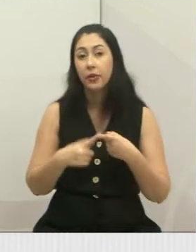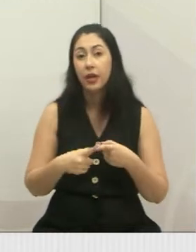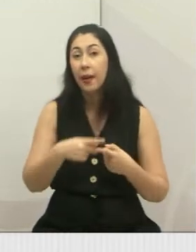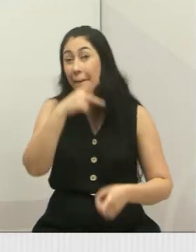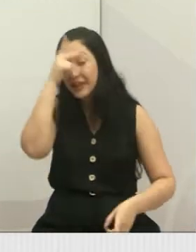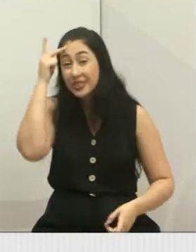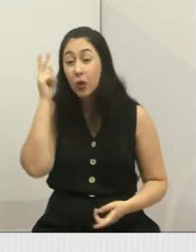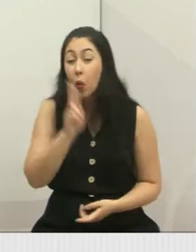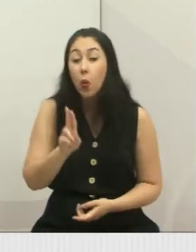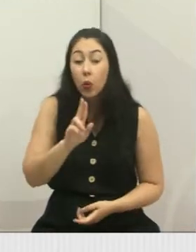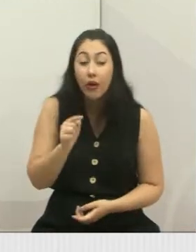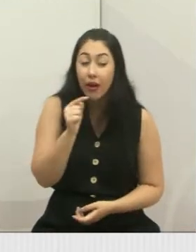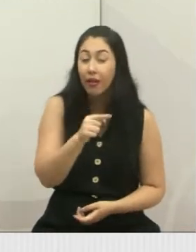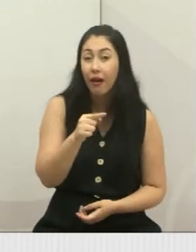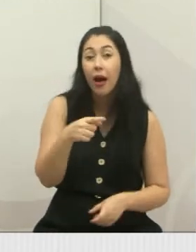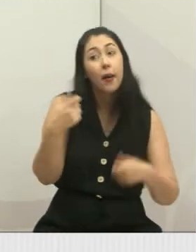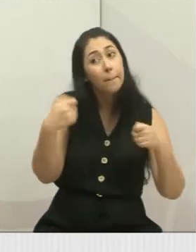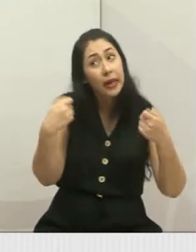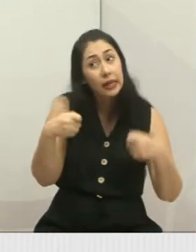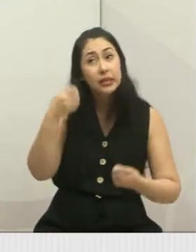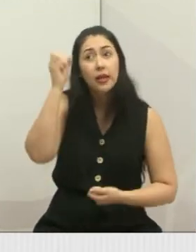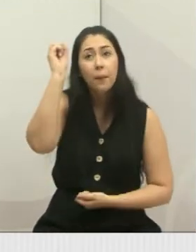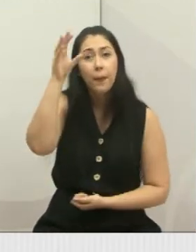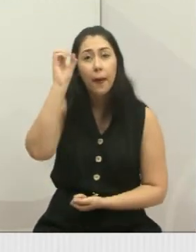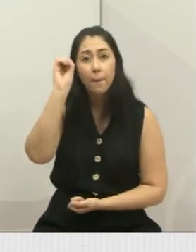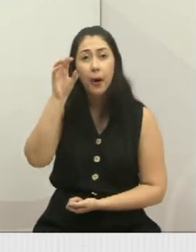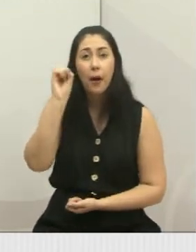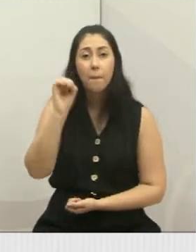Verador, por favor, pede um semáforo.